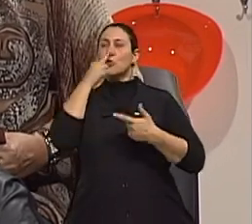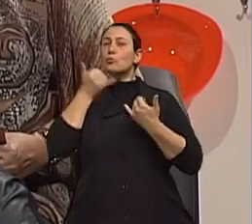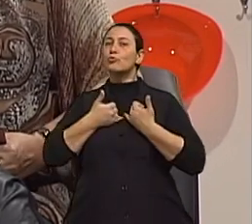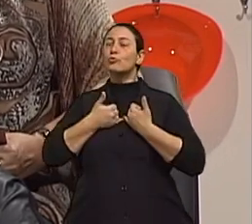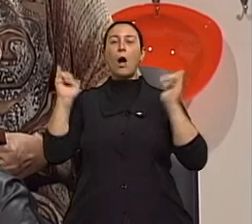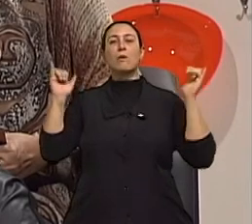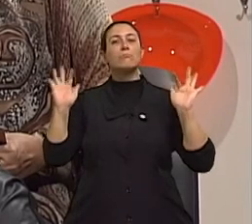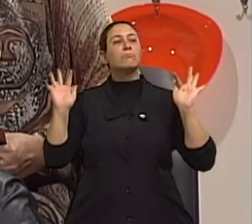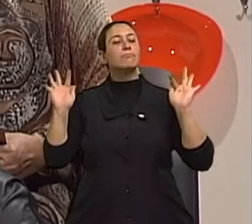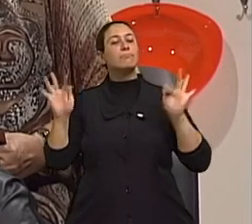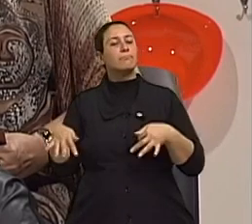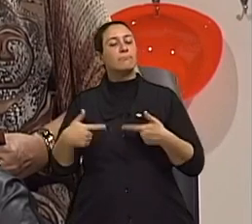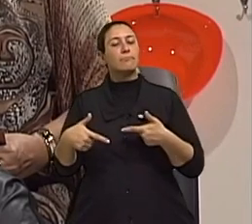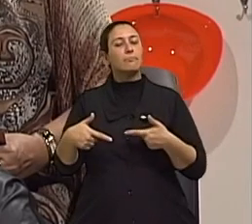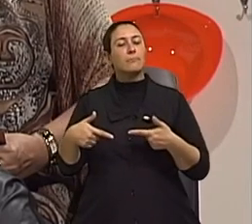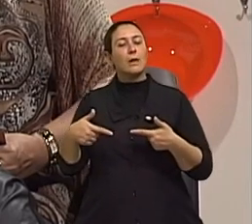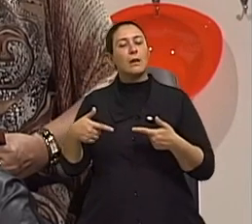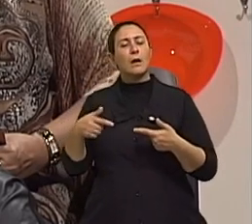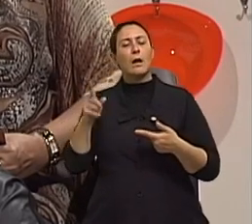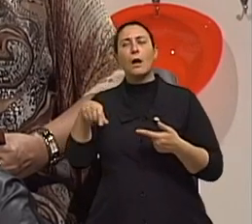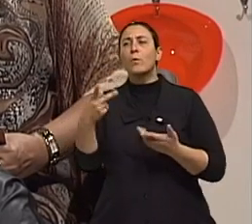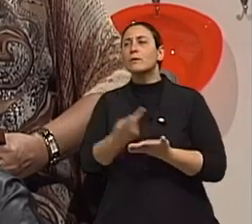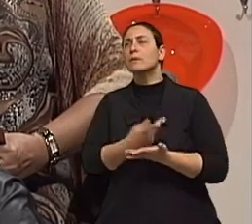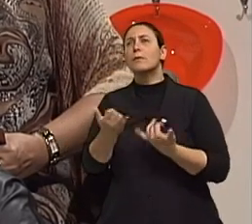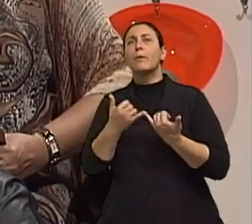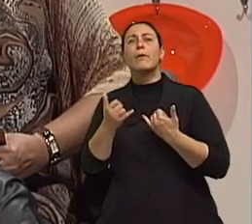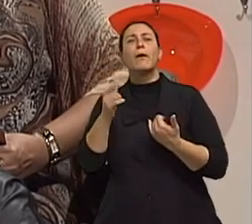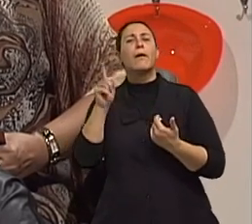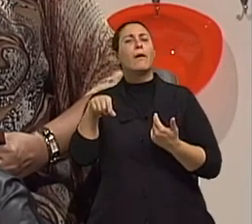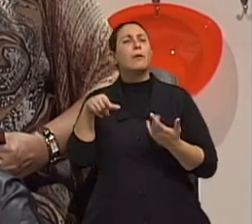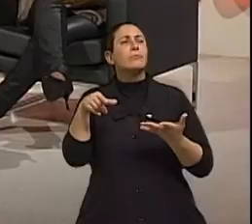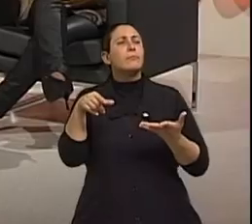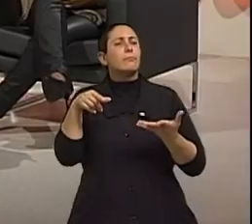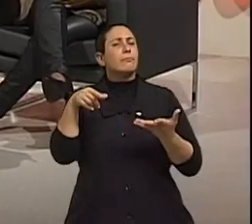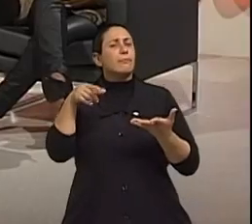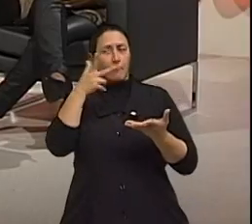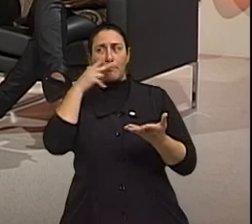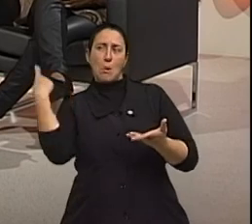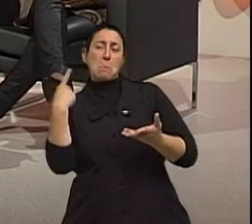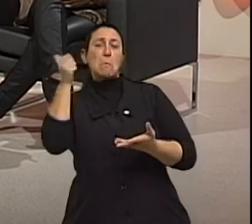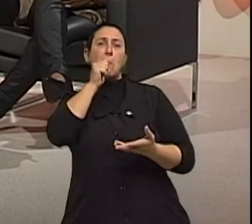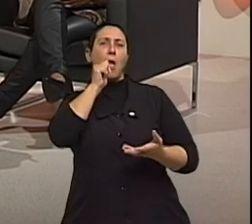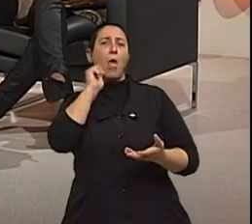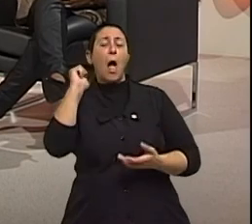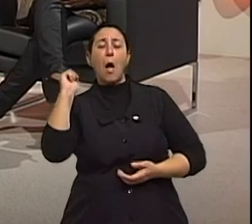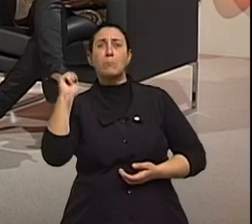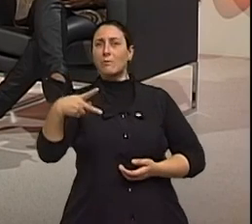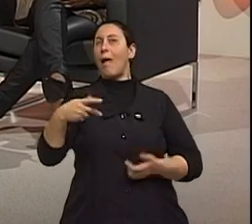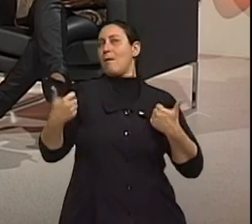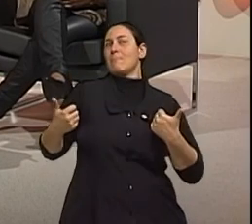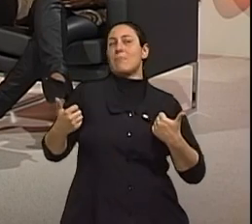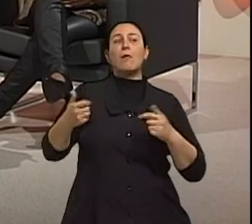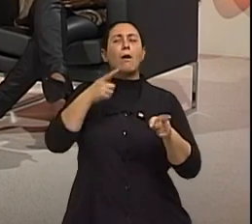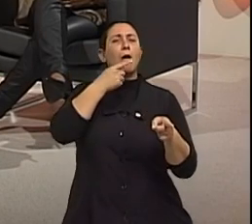tem uma situação daquele fato bem mais contundente do que para nós mulheres. Então, tem mais